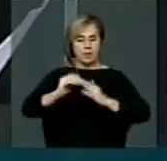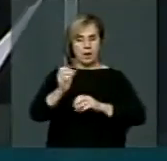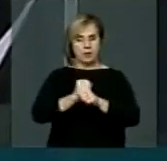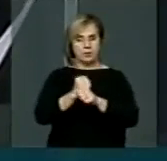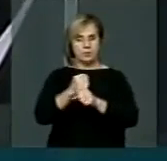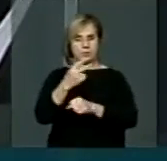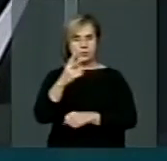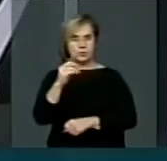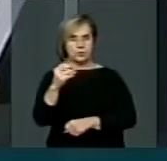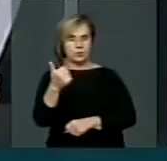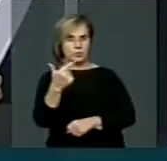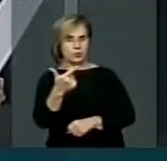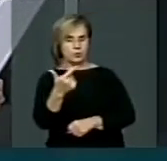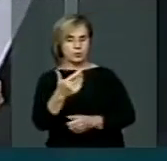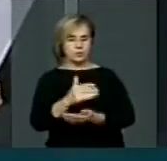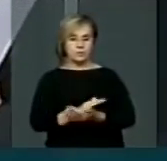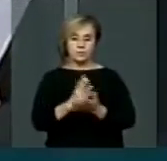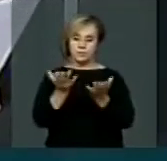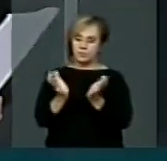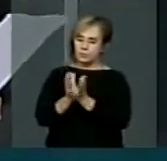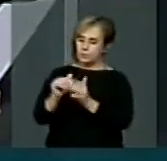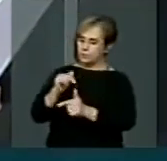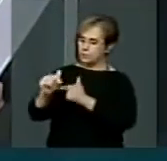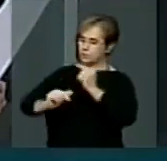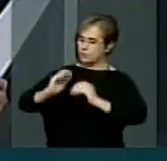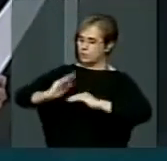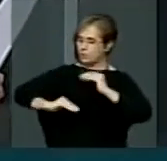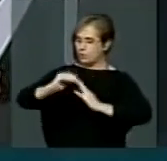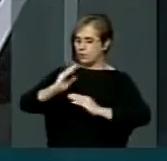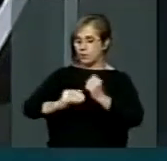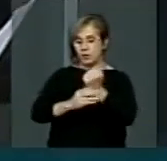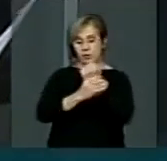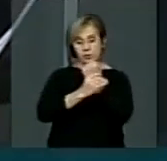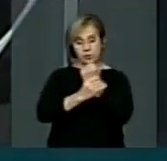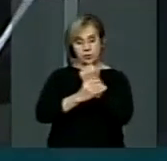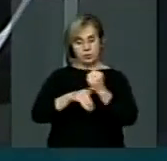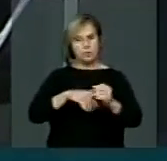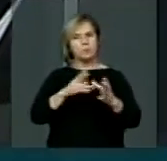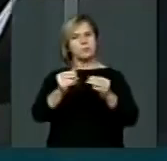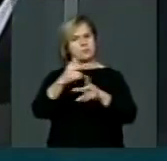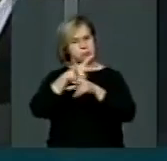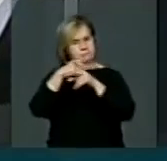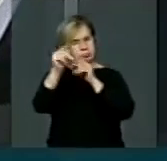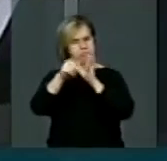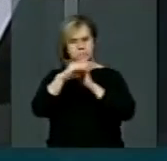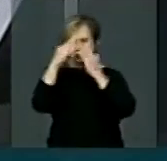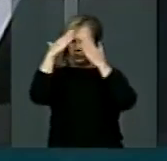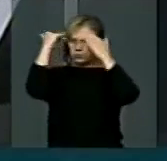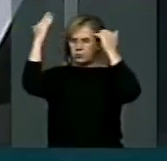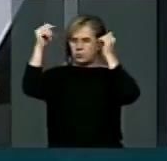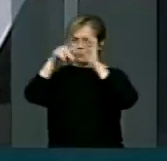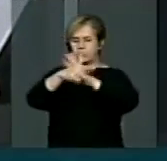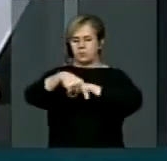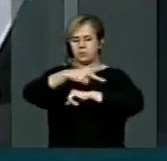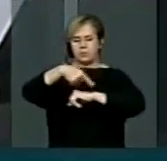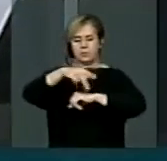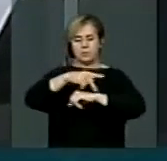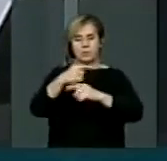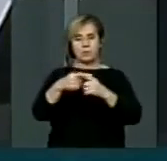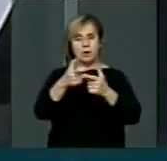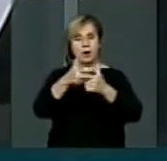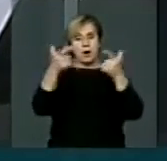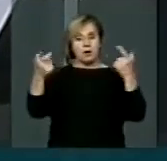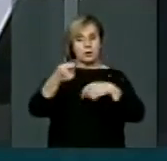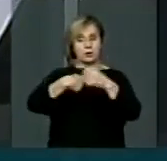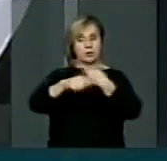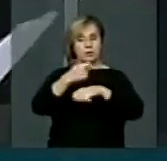2012. Essas ações profissionais têm obtido muito sucesso no país, onde o crescimento do